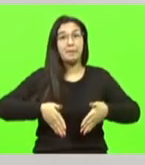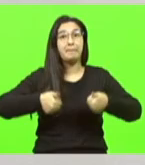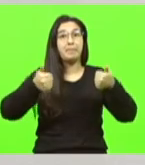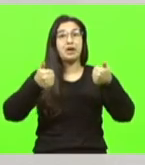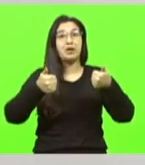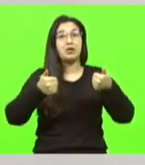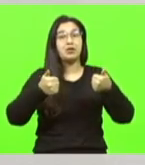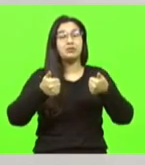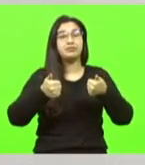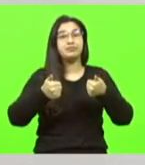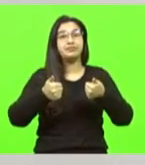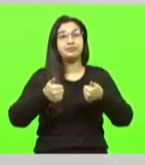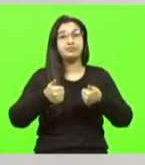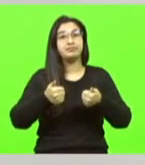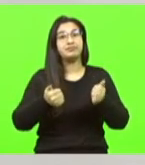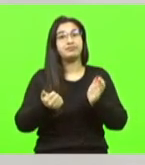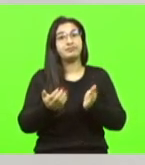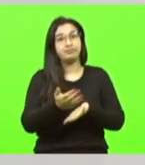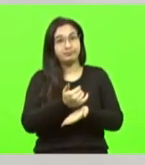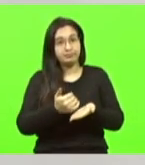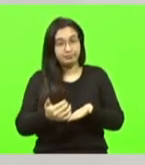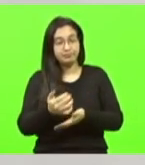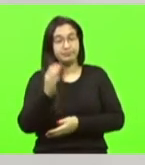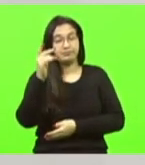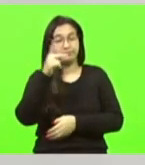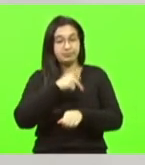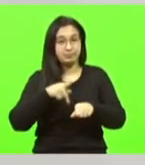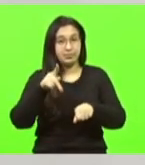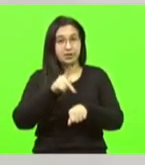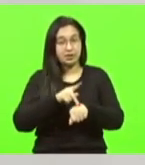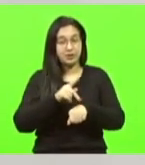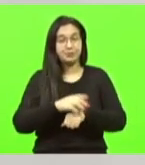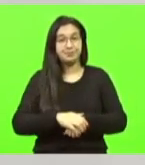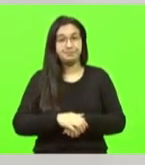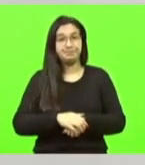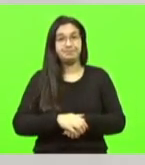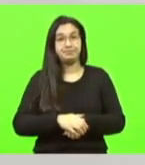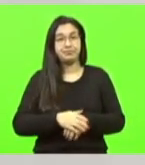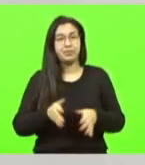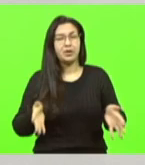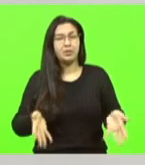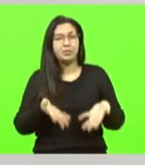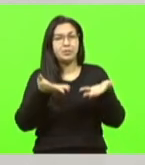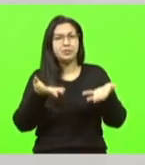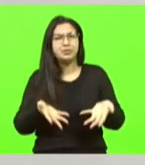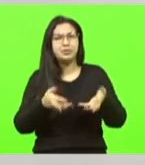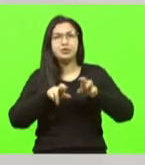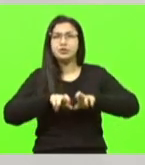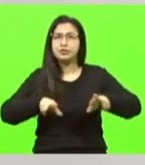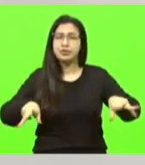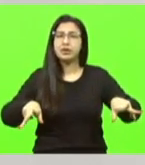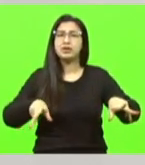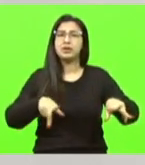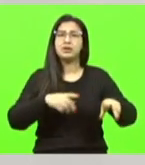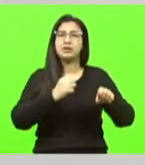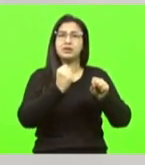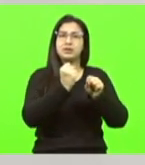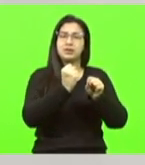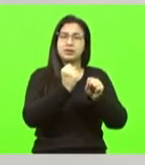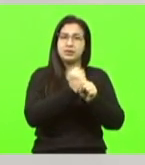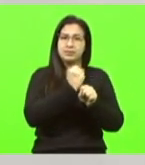país. E esses fatores acabam impulsionando de forma diferenciada o mercado consumidor por imóveis,